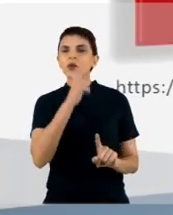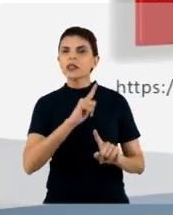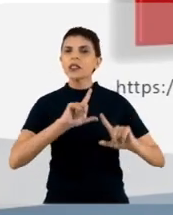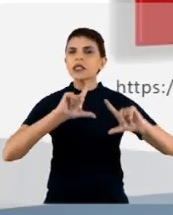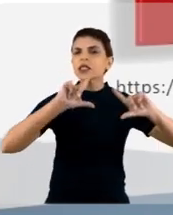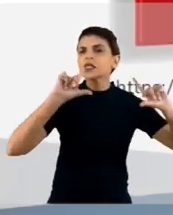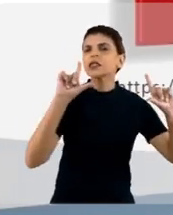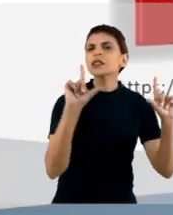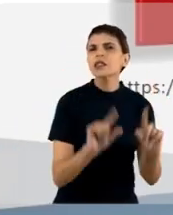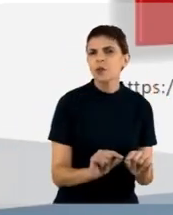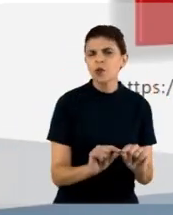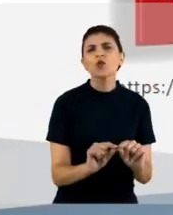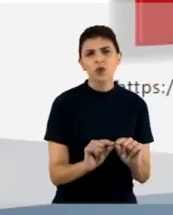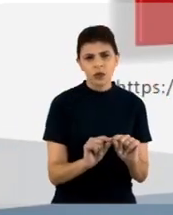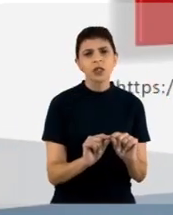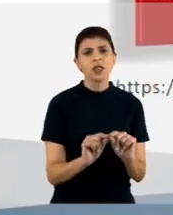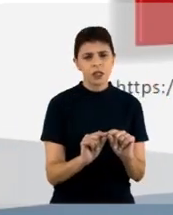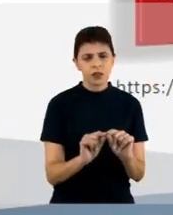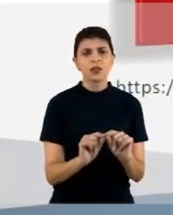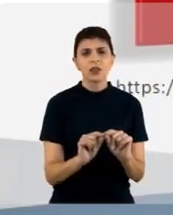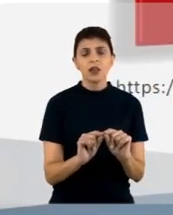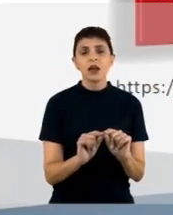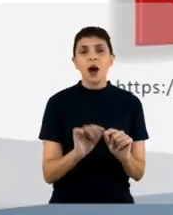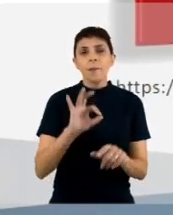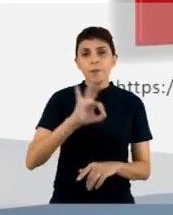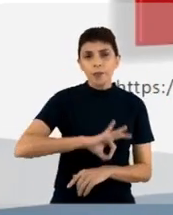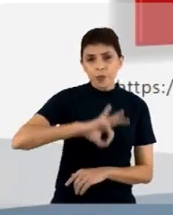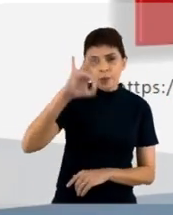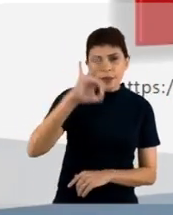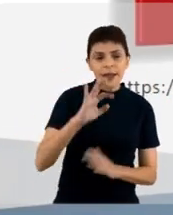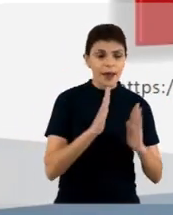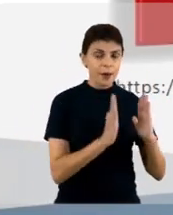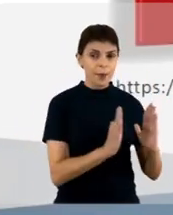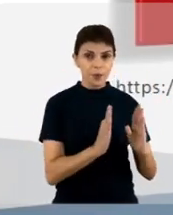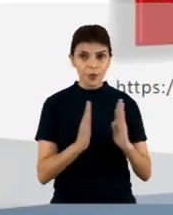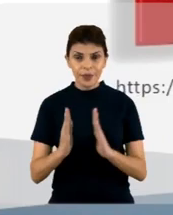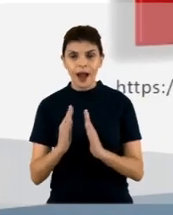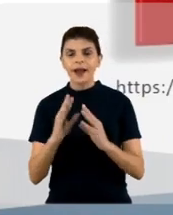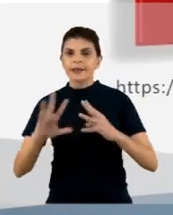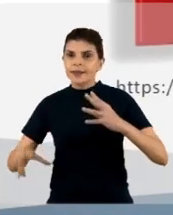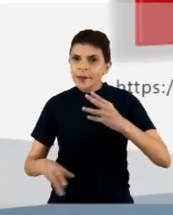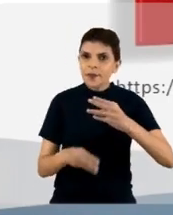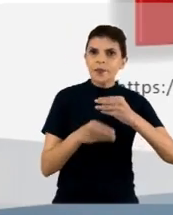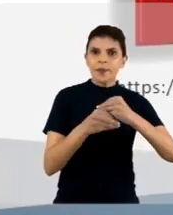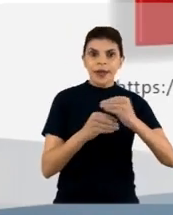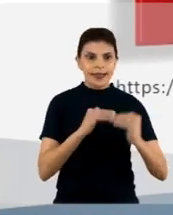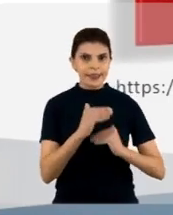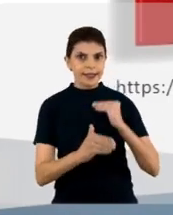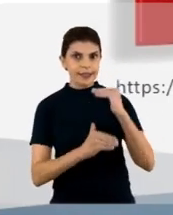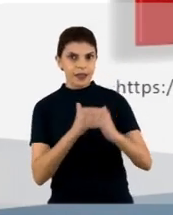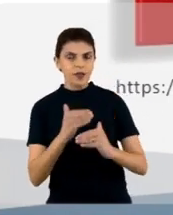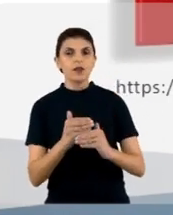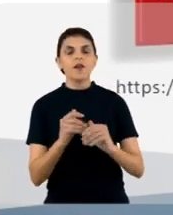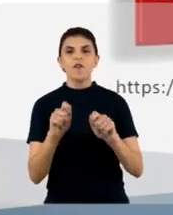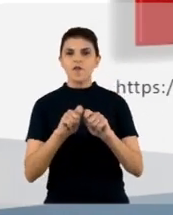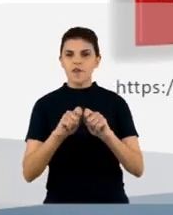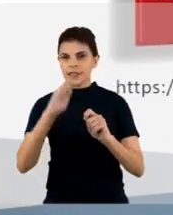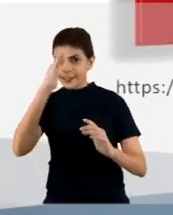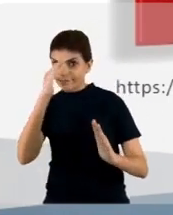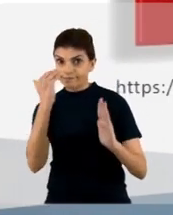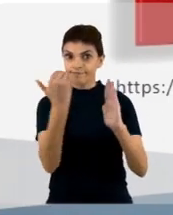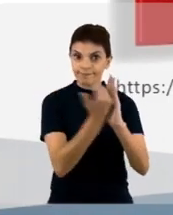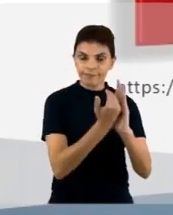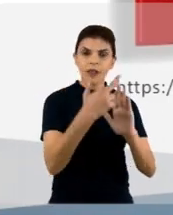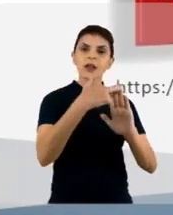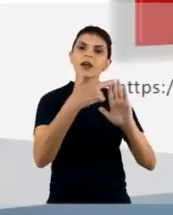diminuir essa etapa adicional de desenvolvimento que nós temos que fazer nesse caso,